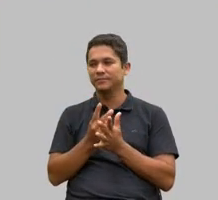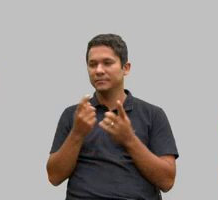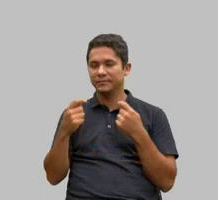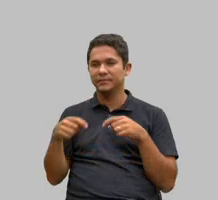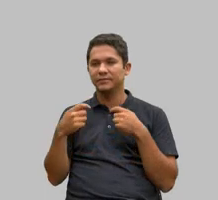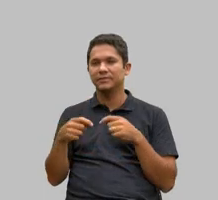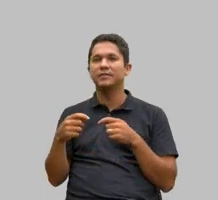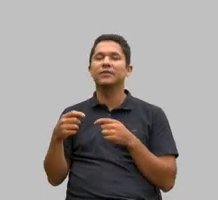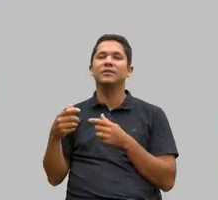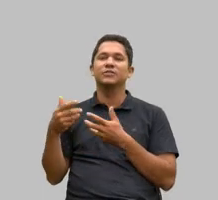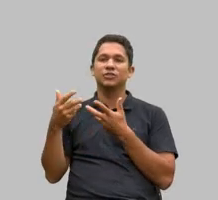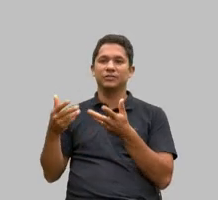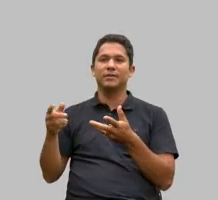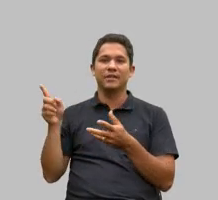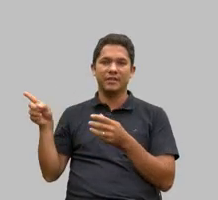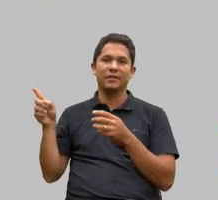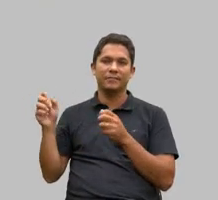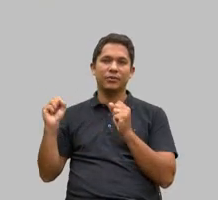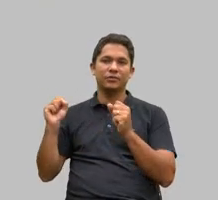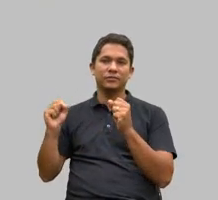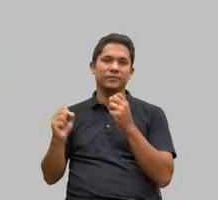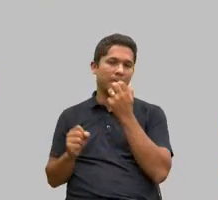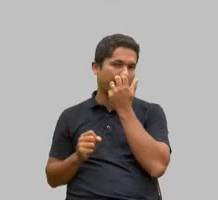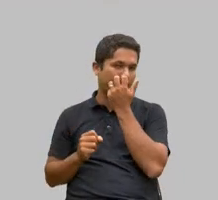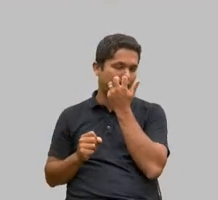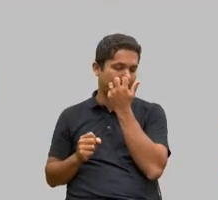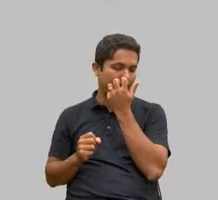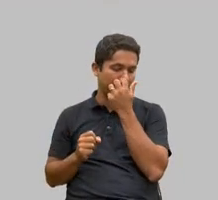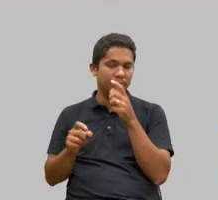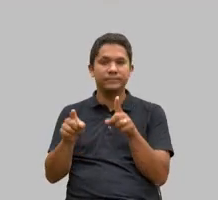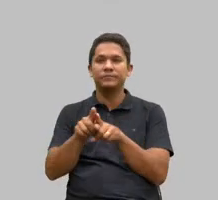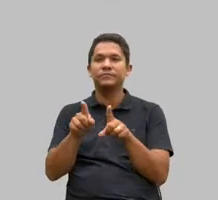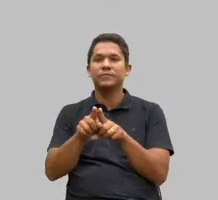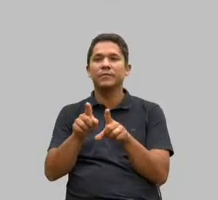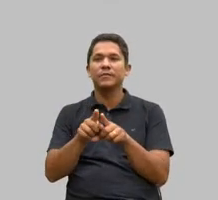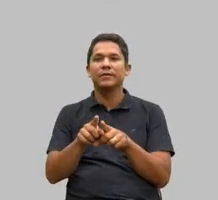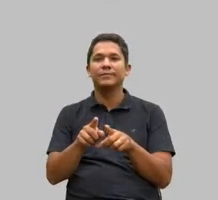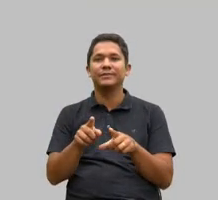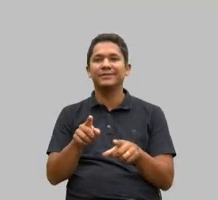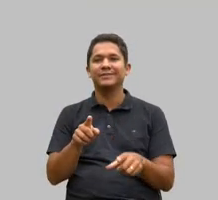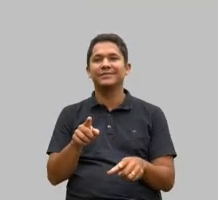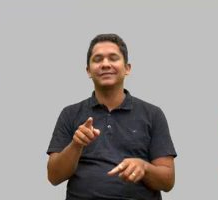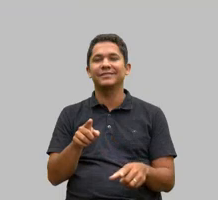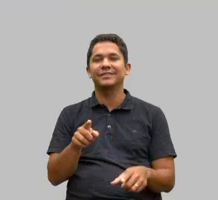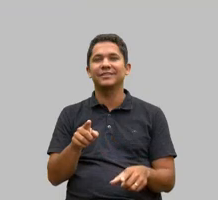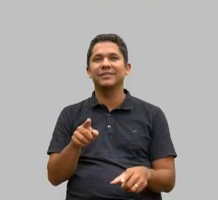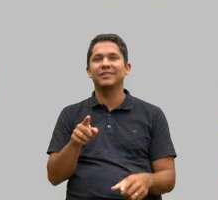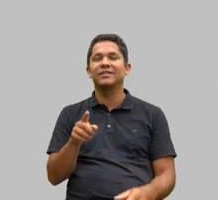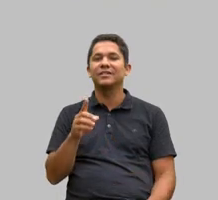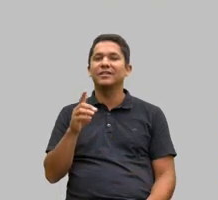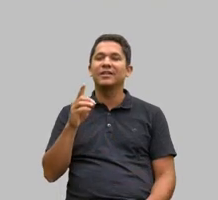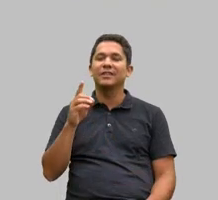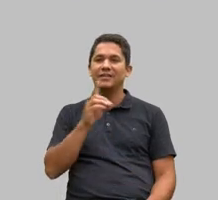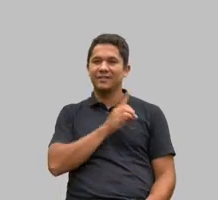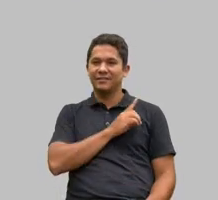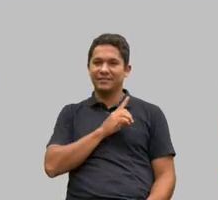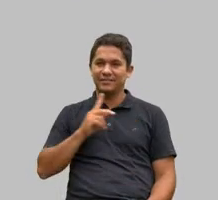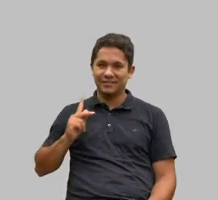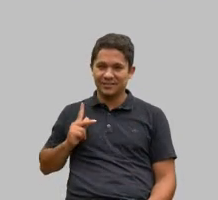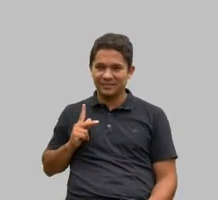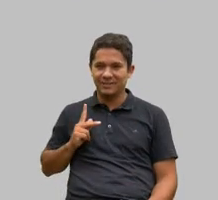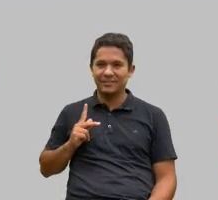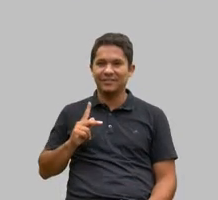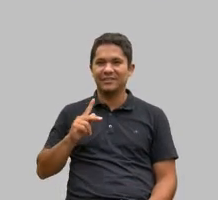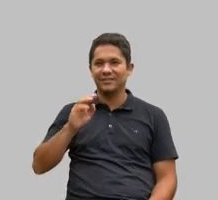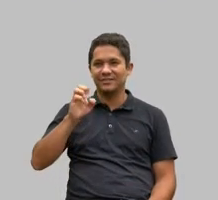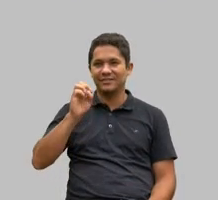à disposição também o doutor Estevam que participou à distância e foi muito importante se colocar mais uma